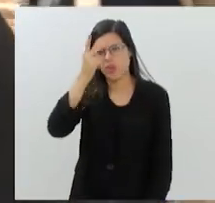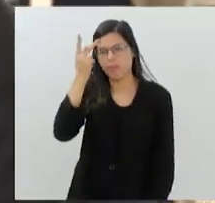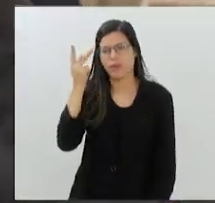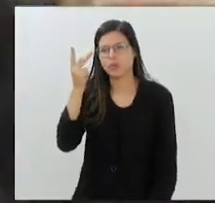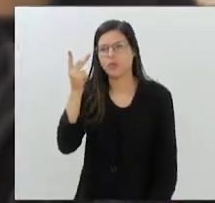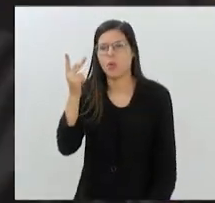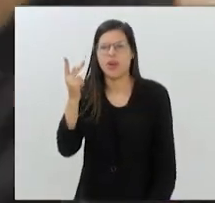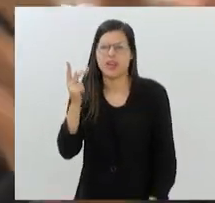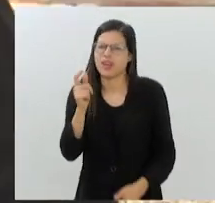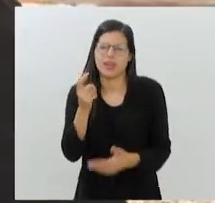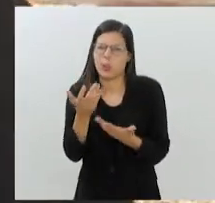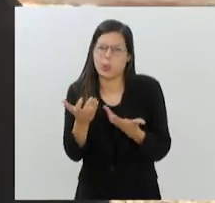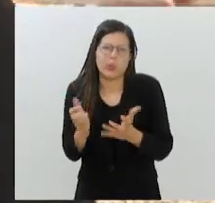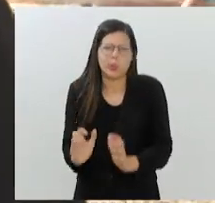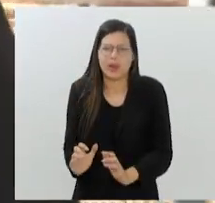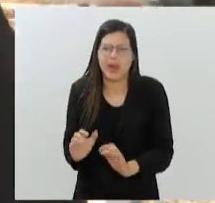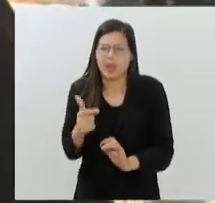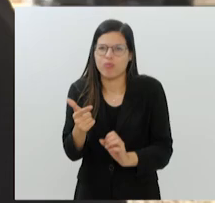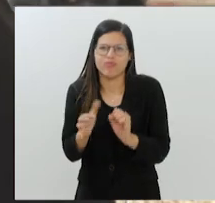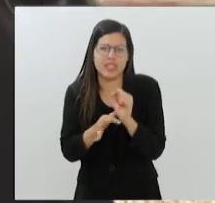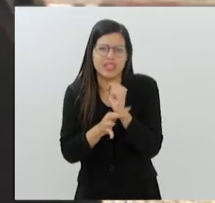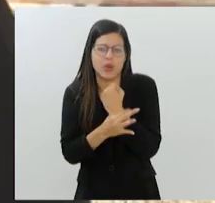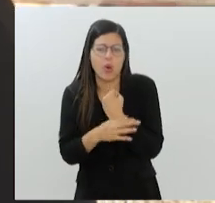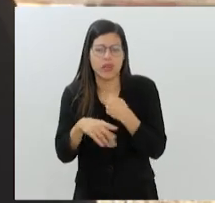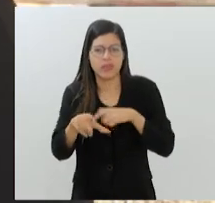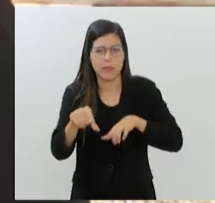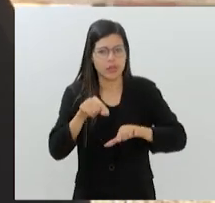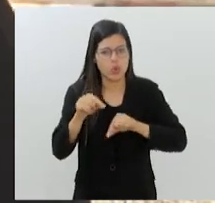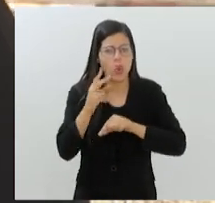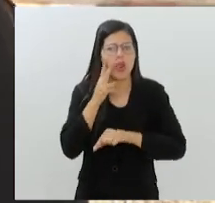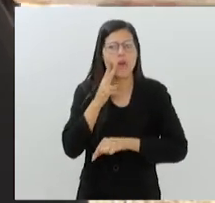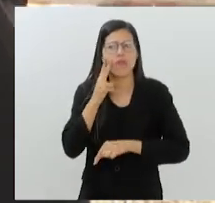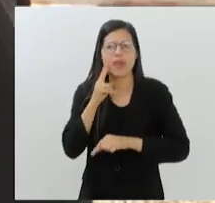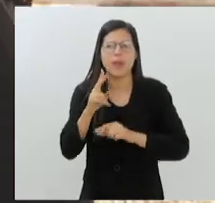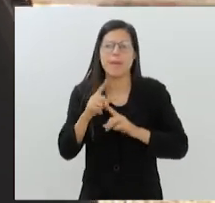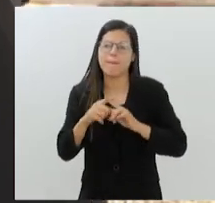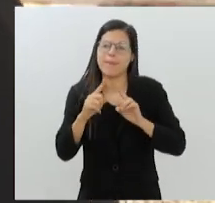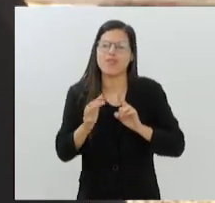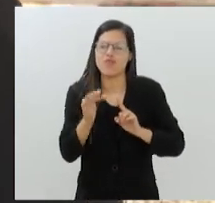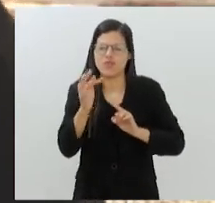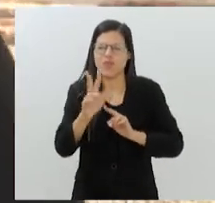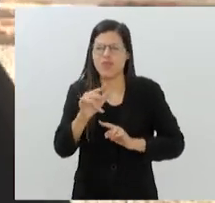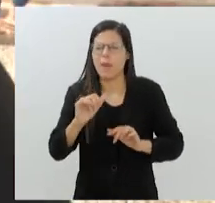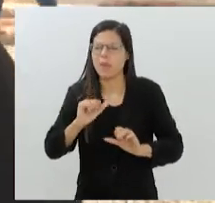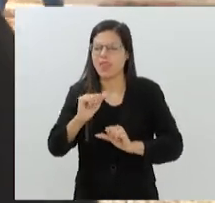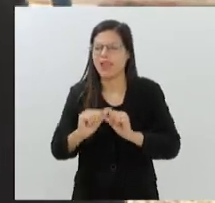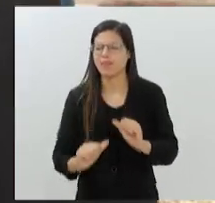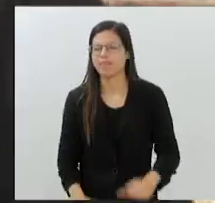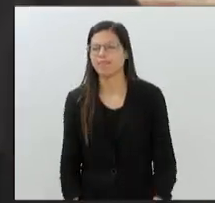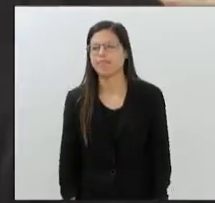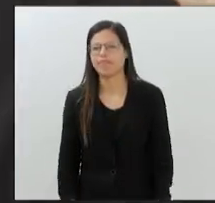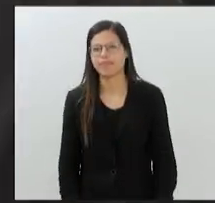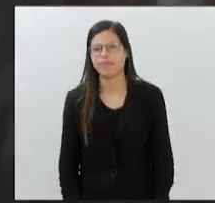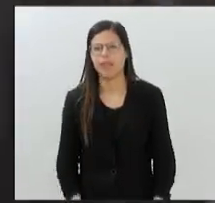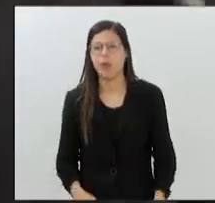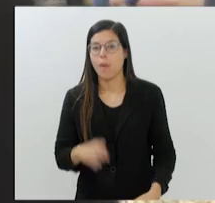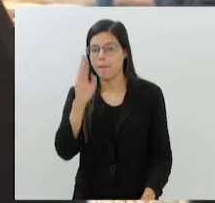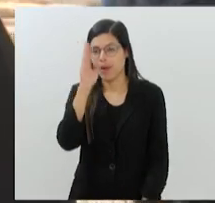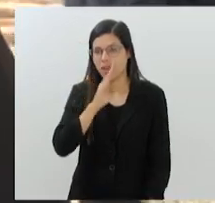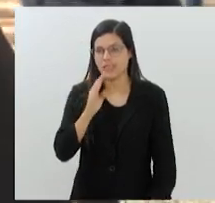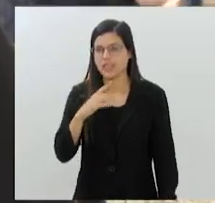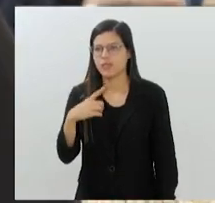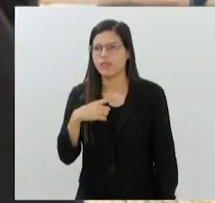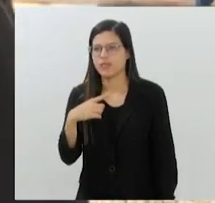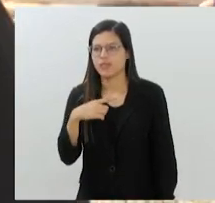aproximar, enfim, que não tem a segurança para escolher o vinho. Mas isso tende a mudar em breve. Agora, o Brasil também tem bons rótulos,